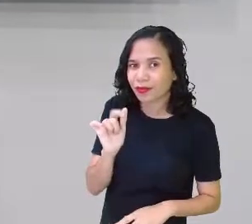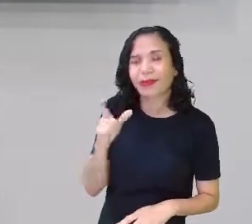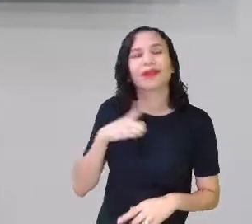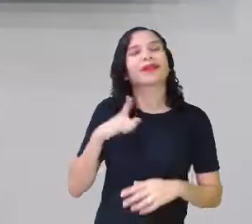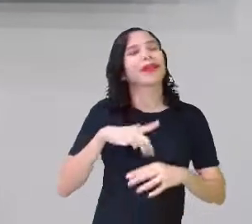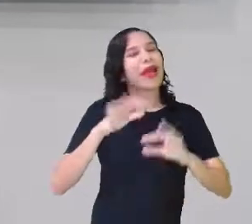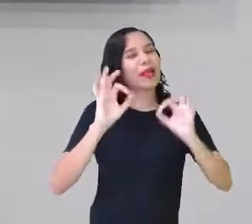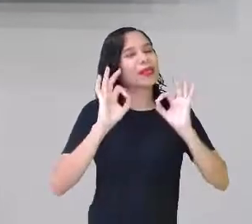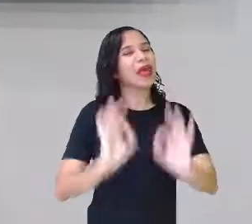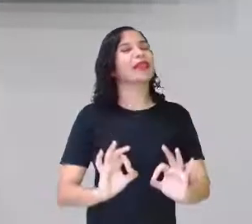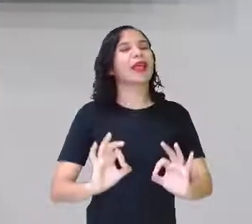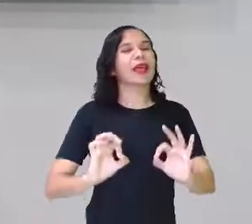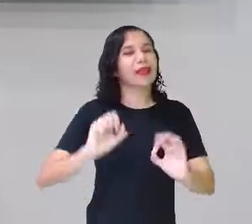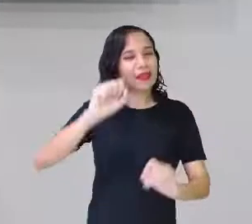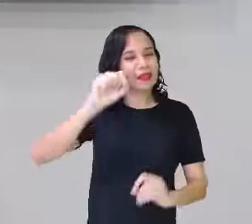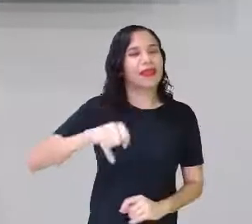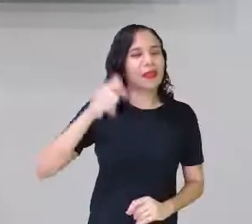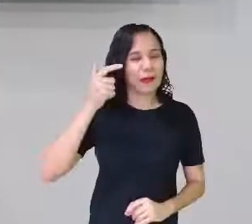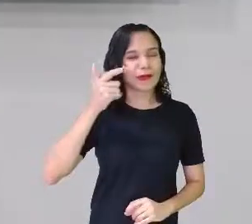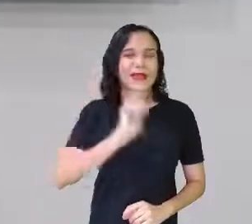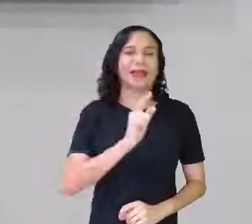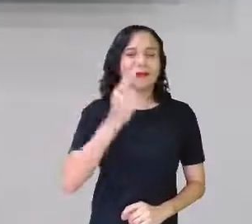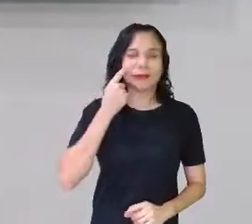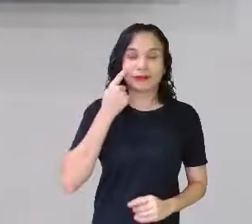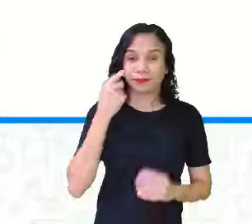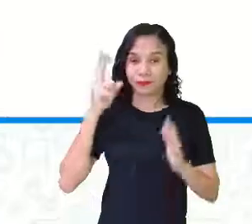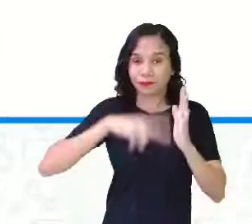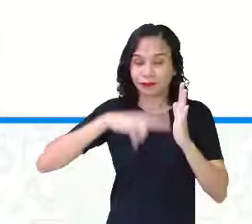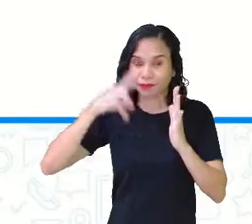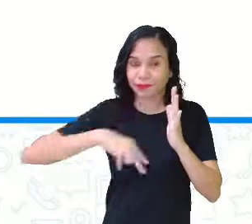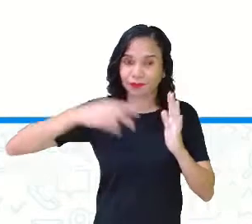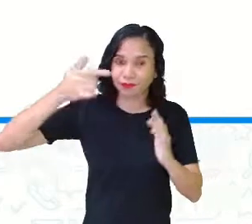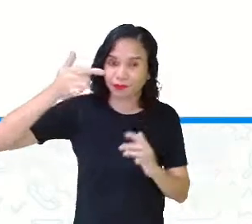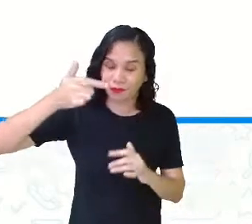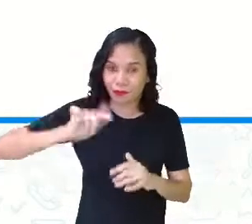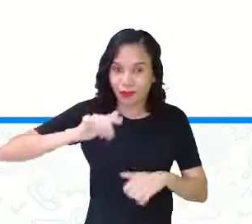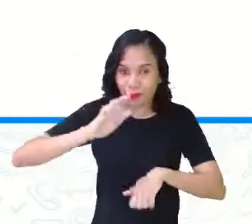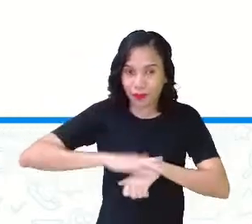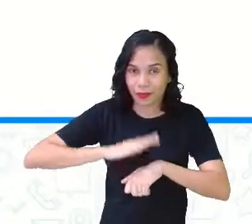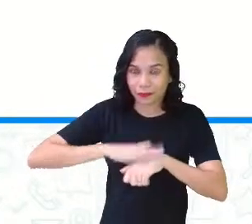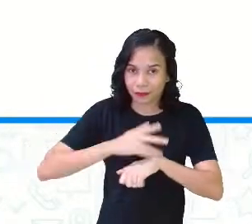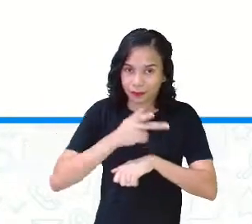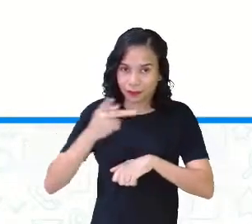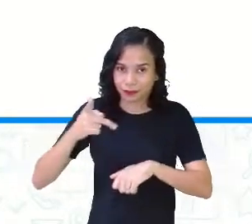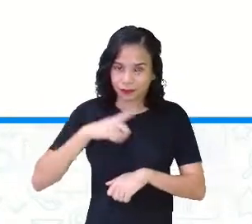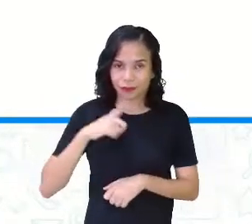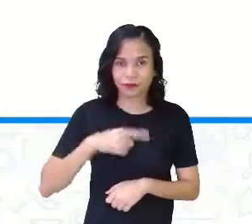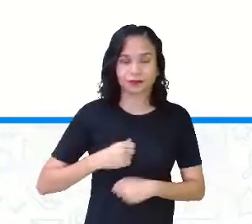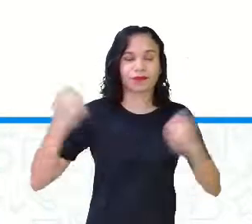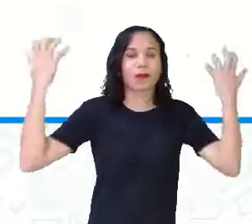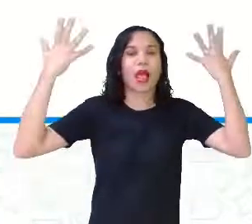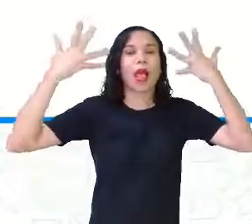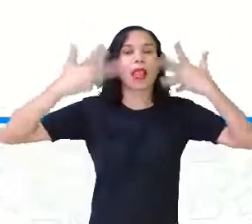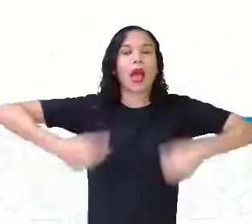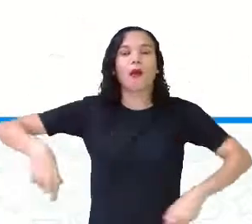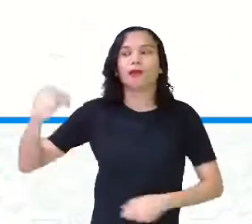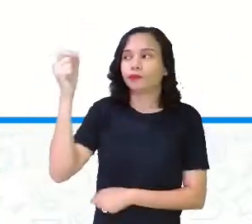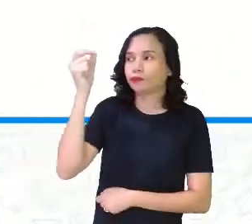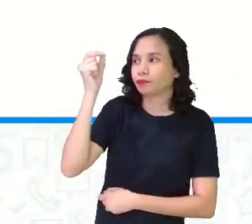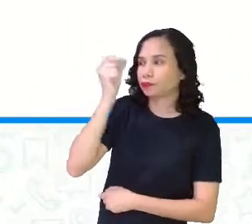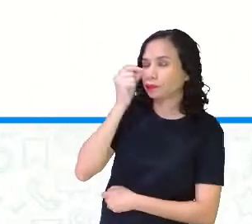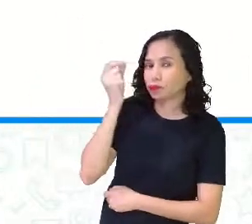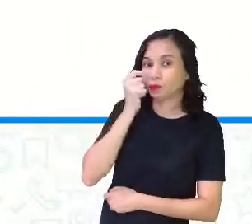Tenho certeza absoluta que sim. Então, eu vou ler novamente, que é o tempo de vocês colocarem no chat. O leão e o rato.